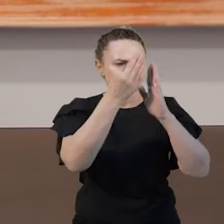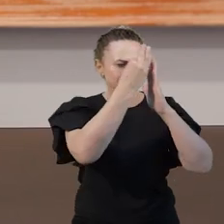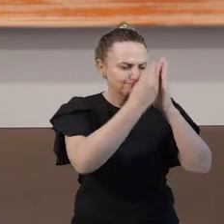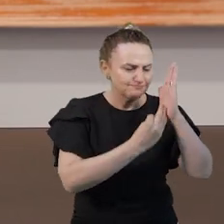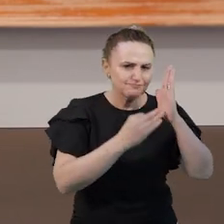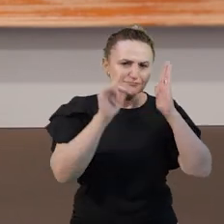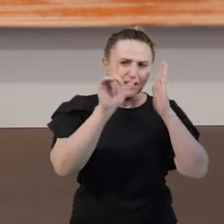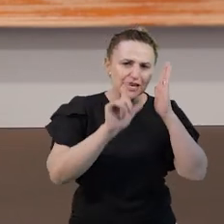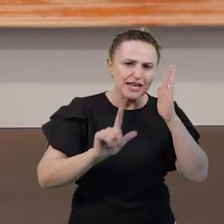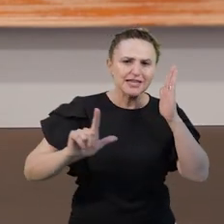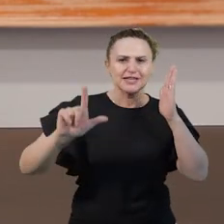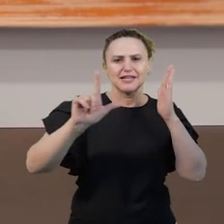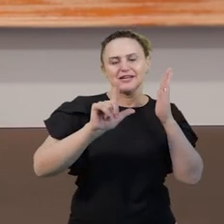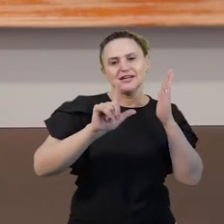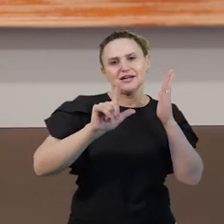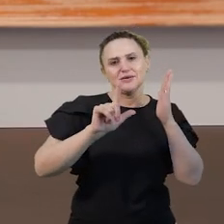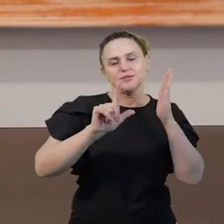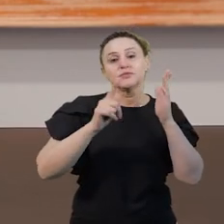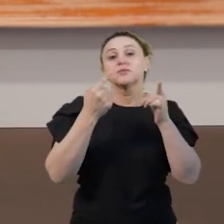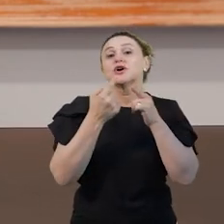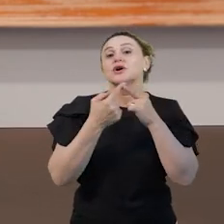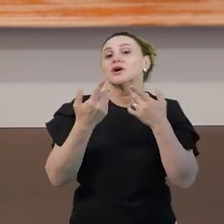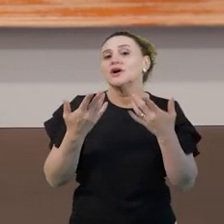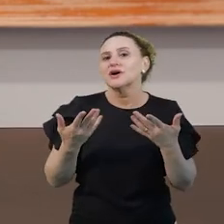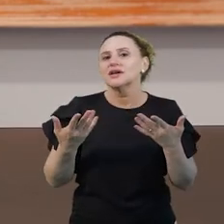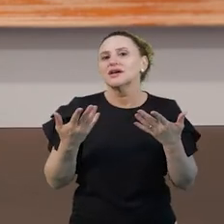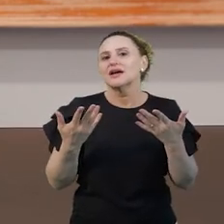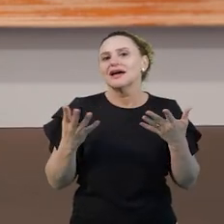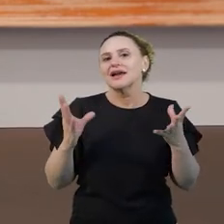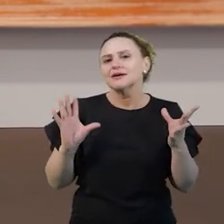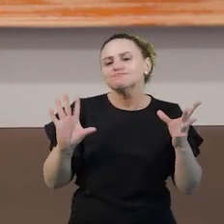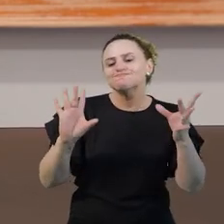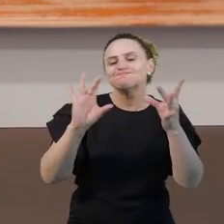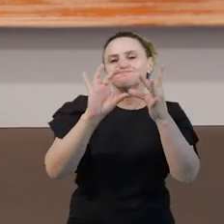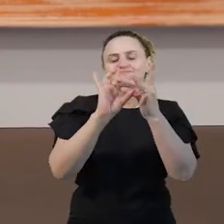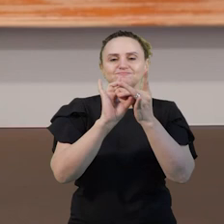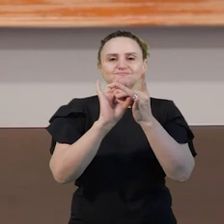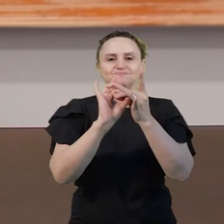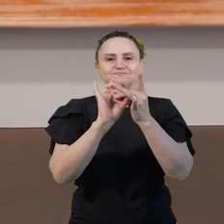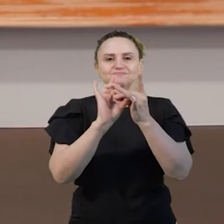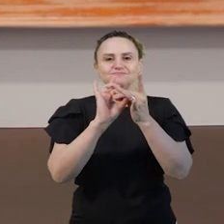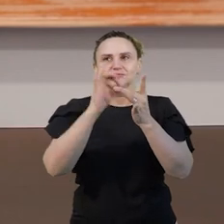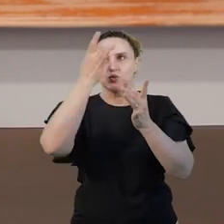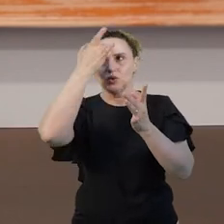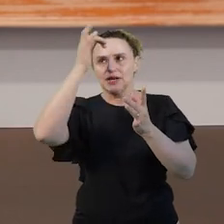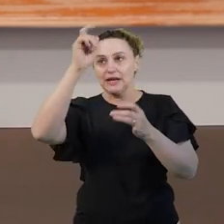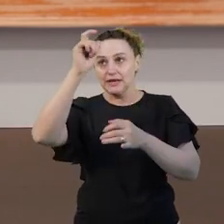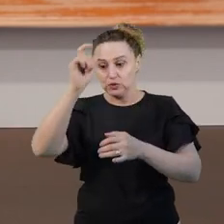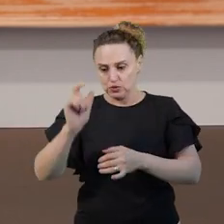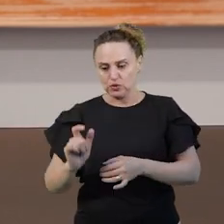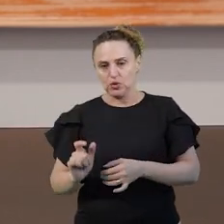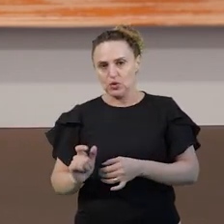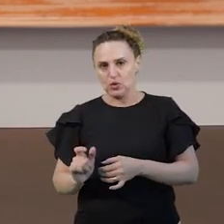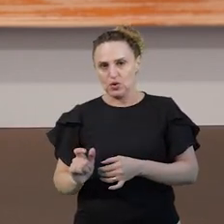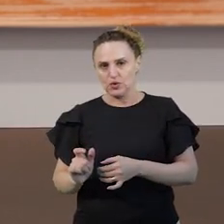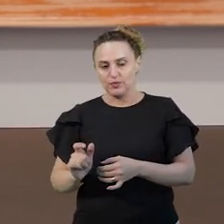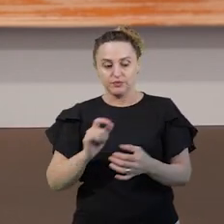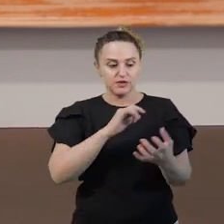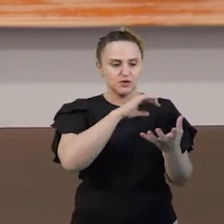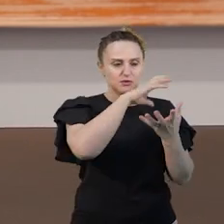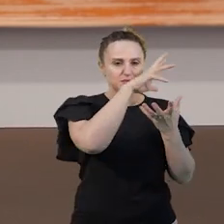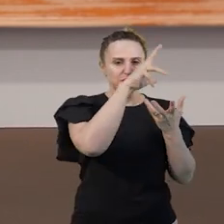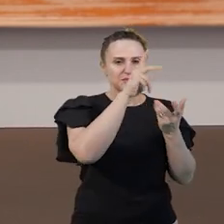A literatura, ela se constitui como um elo entre leitor e mundo. Supre fantasias,